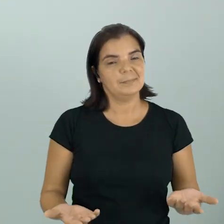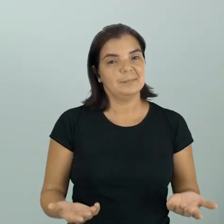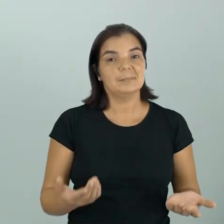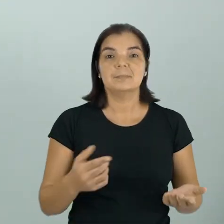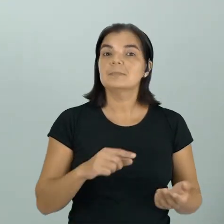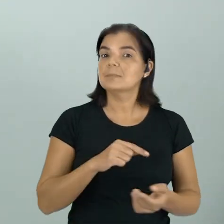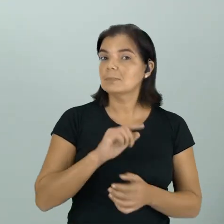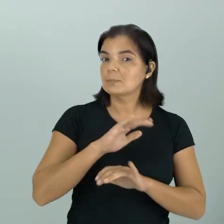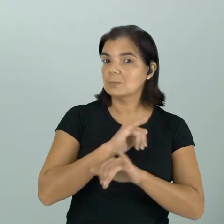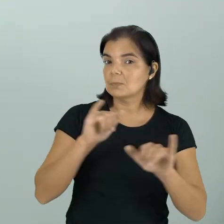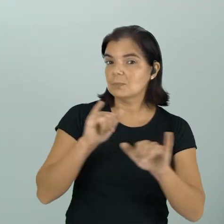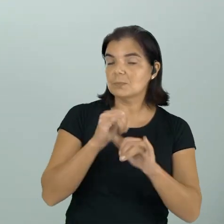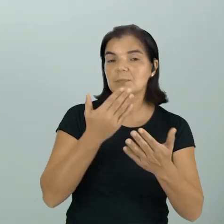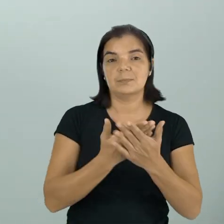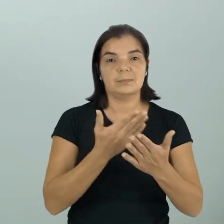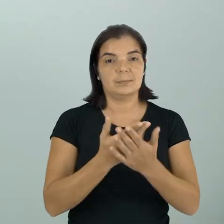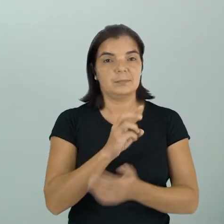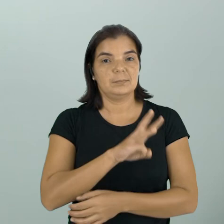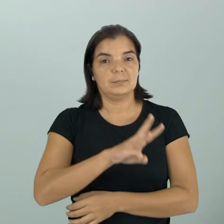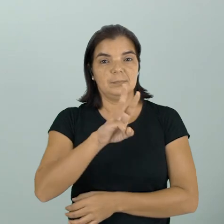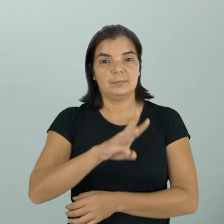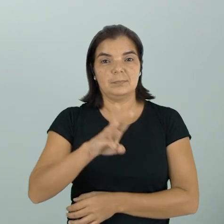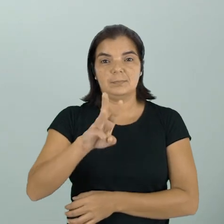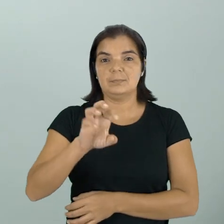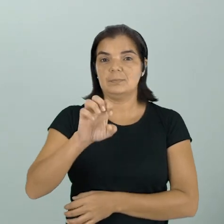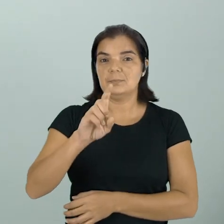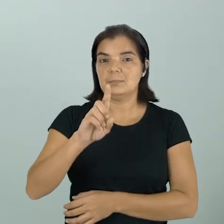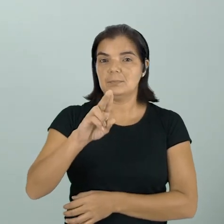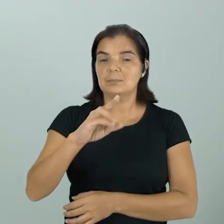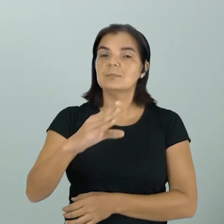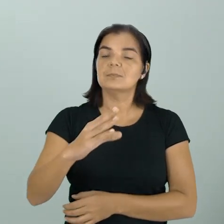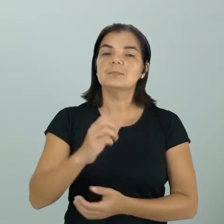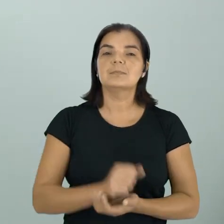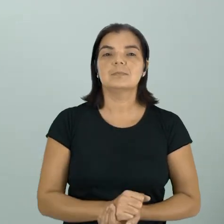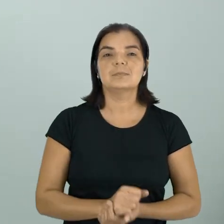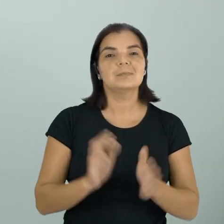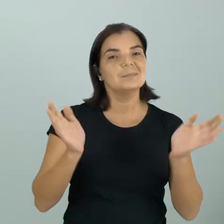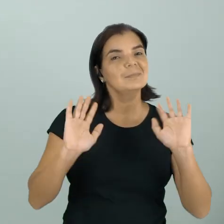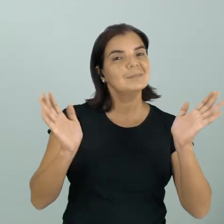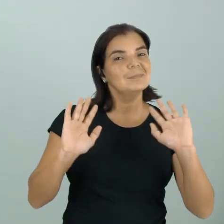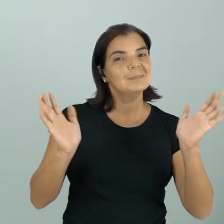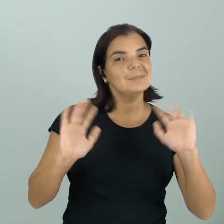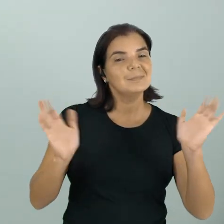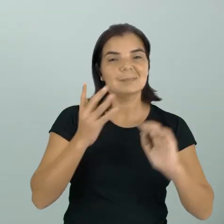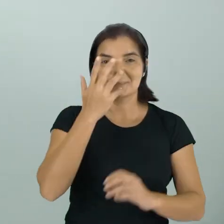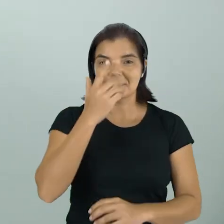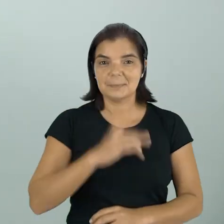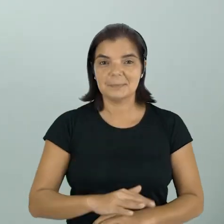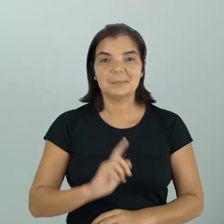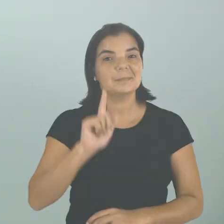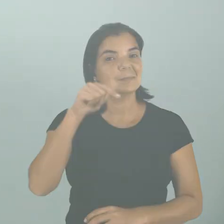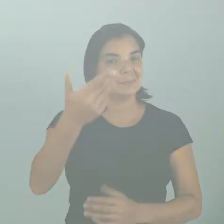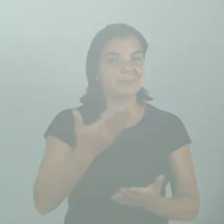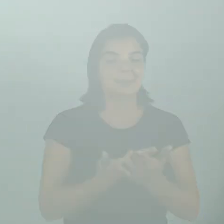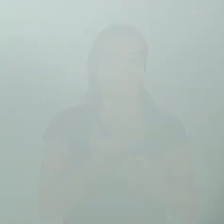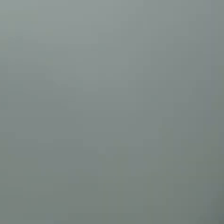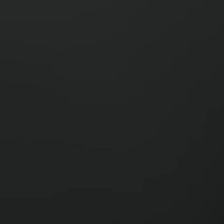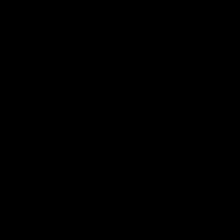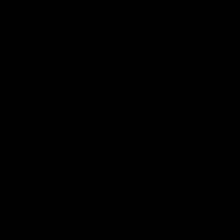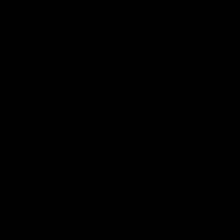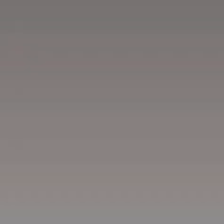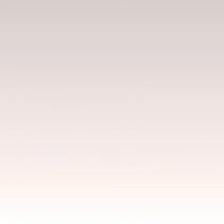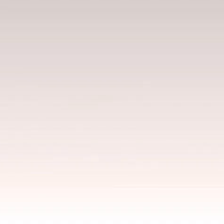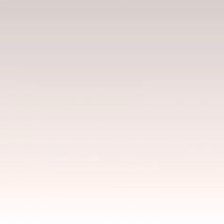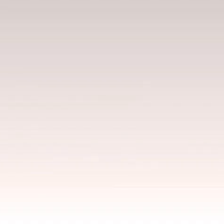Para esta e outras aulas, acesse a nossa plataforma, Eduque. Tchau, tchau, crianças. Até a próxima aula.